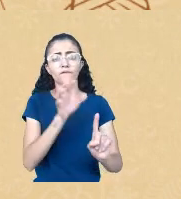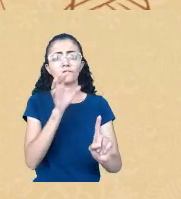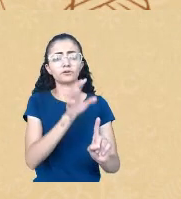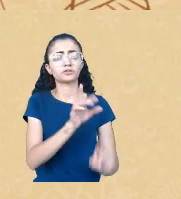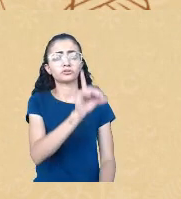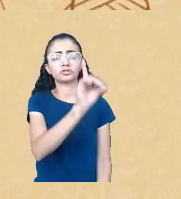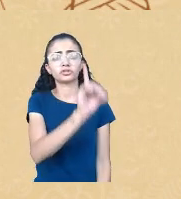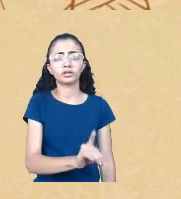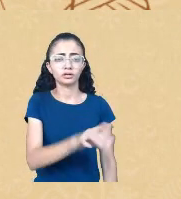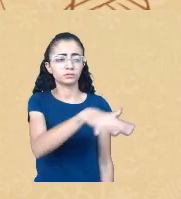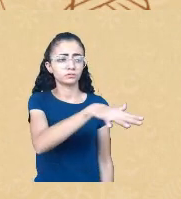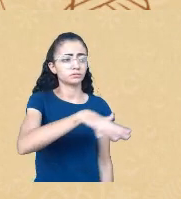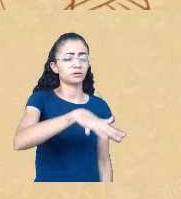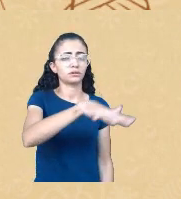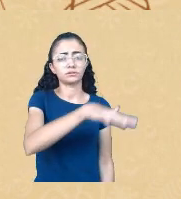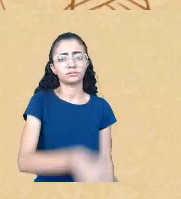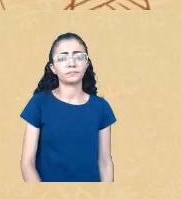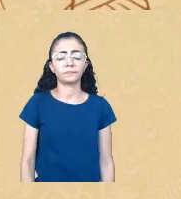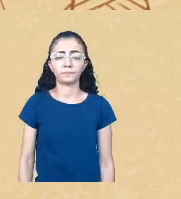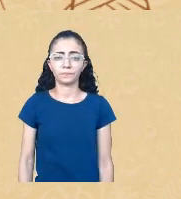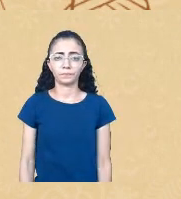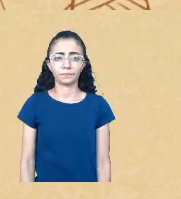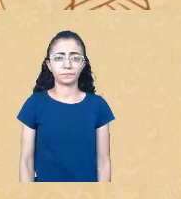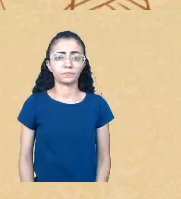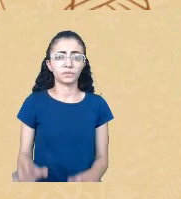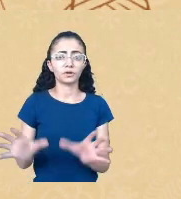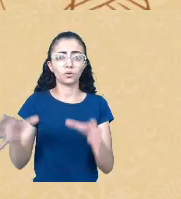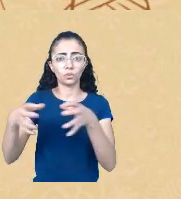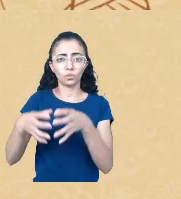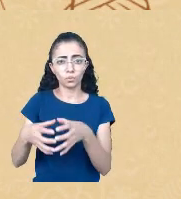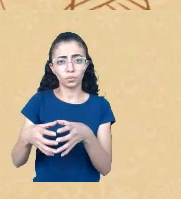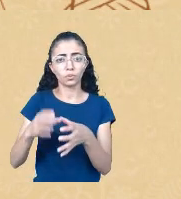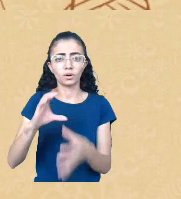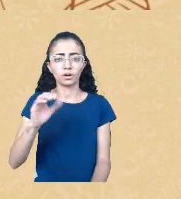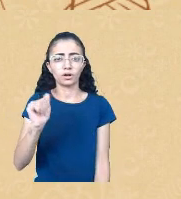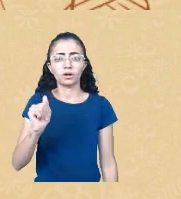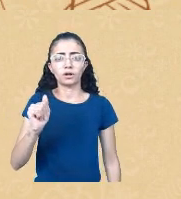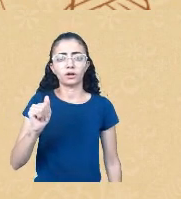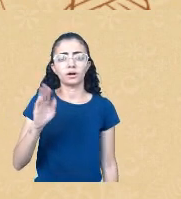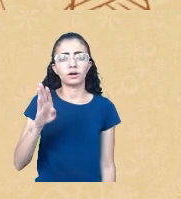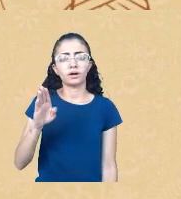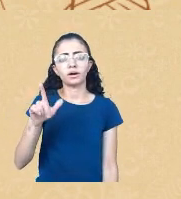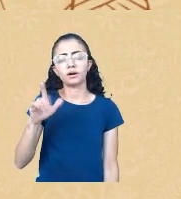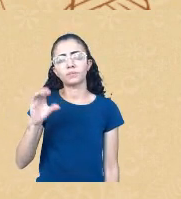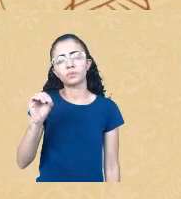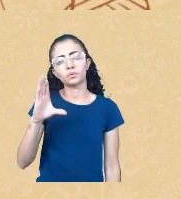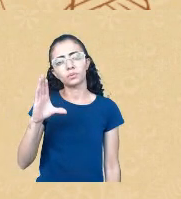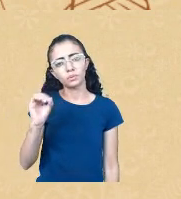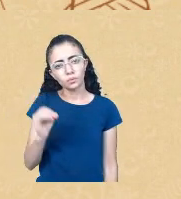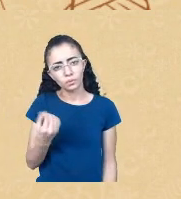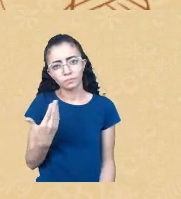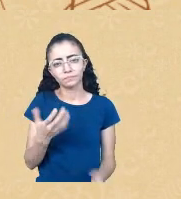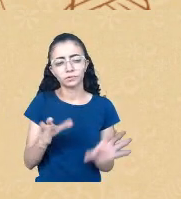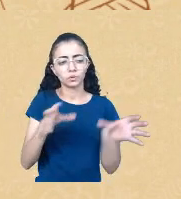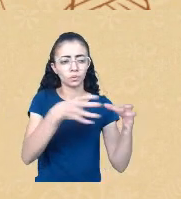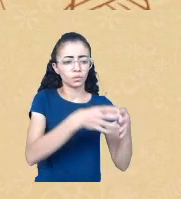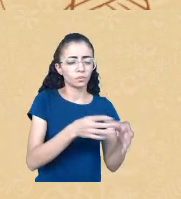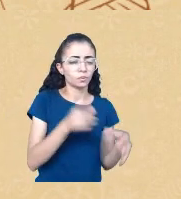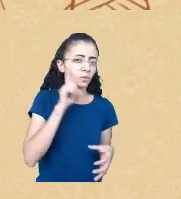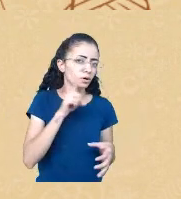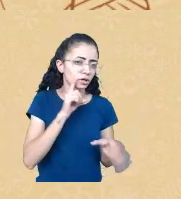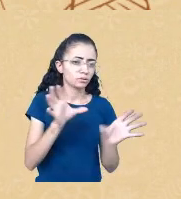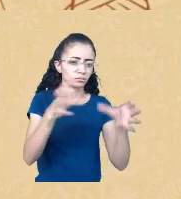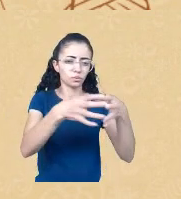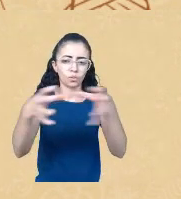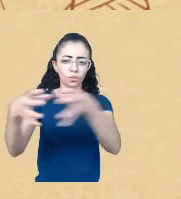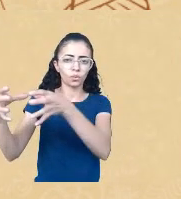então a categoria caboclo moreno mestiço bugre nenhuma delas politicamente tem o direito à terra